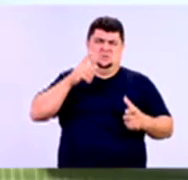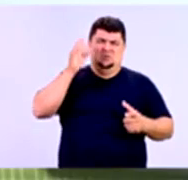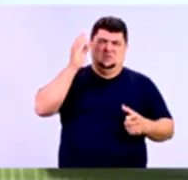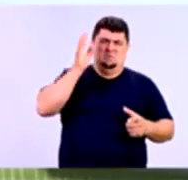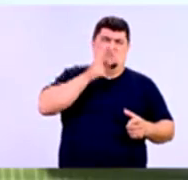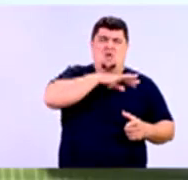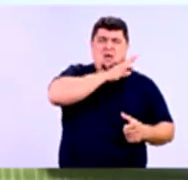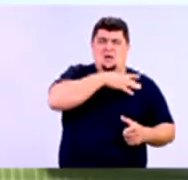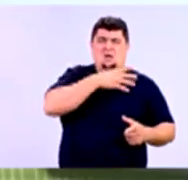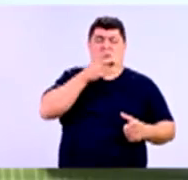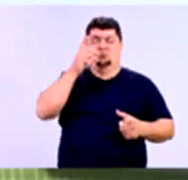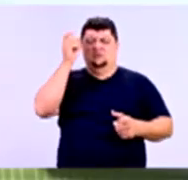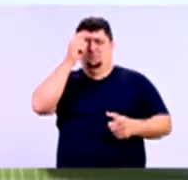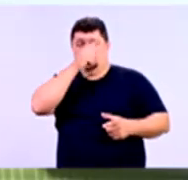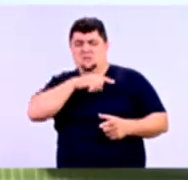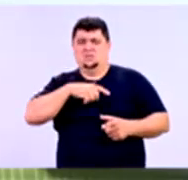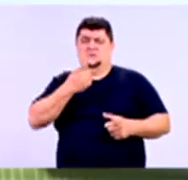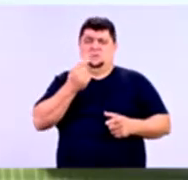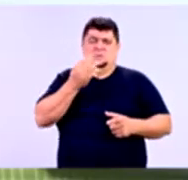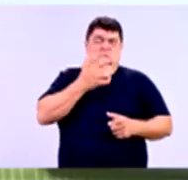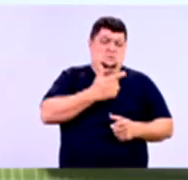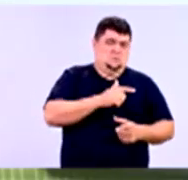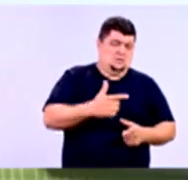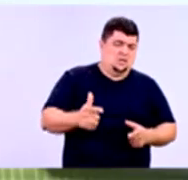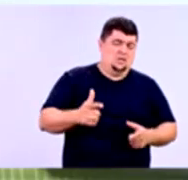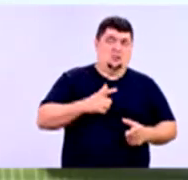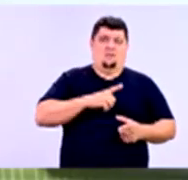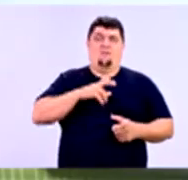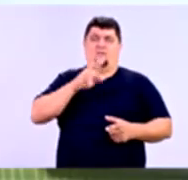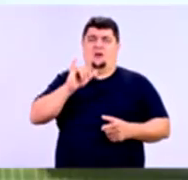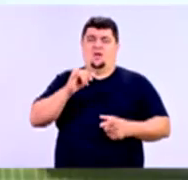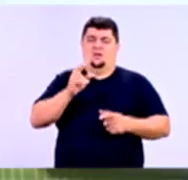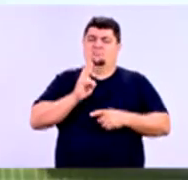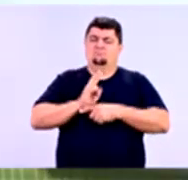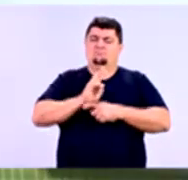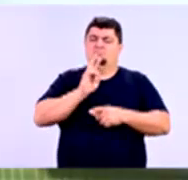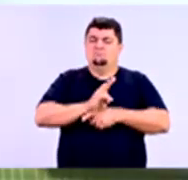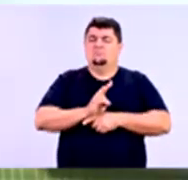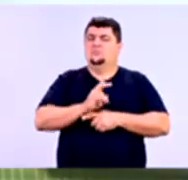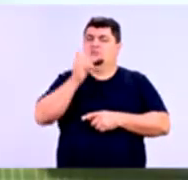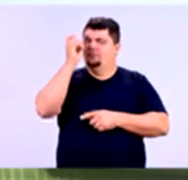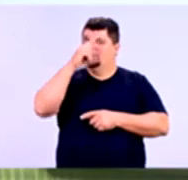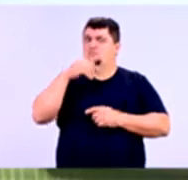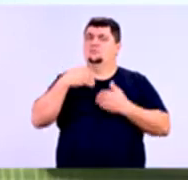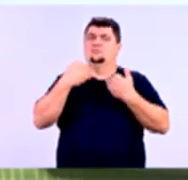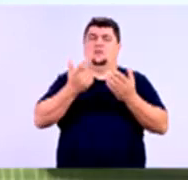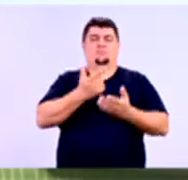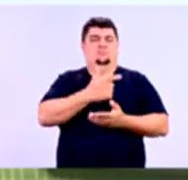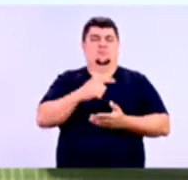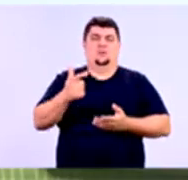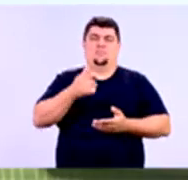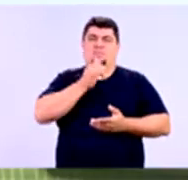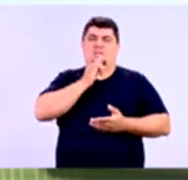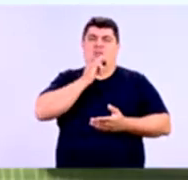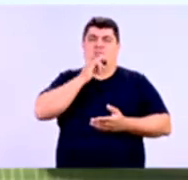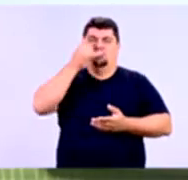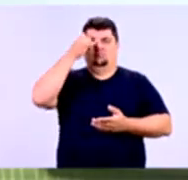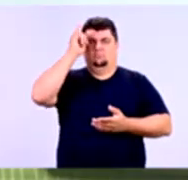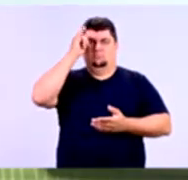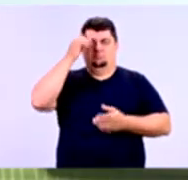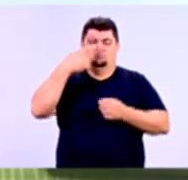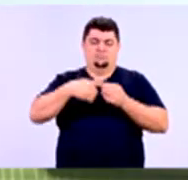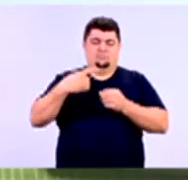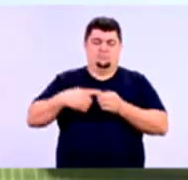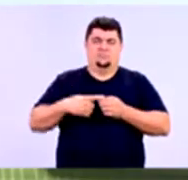ambiente muito, muito risco, menor tende a ser o crédito naquele momento. Se a tem um frigorífico no município, o está